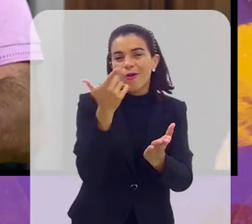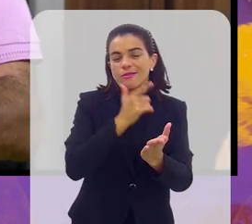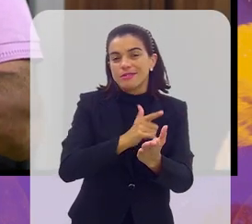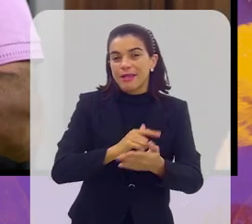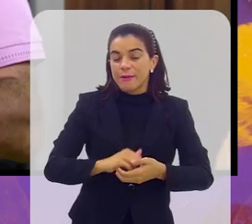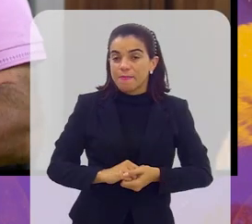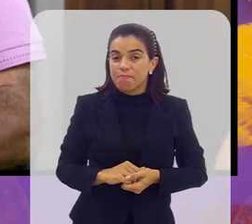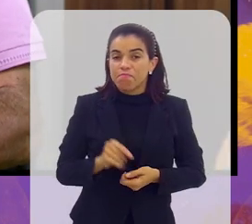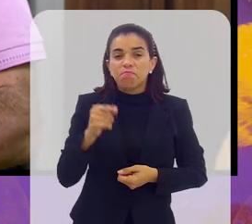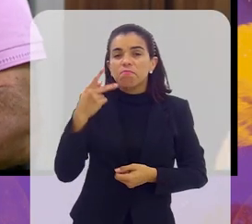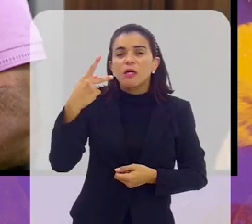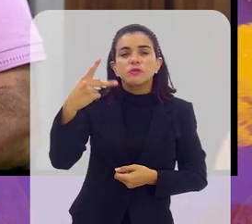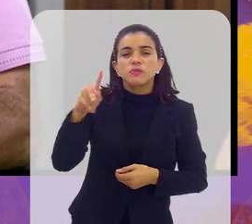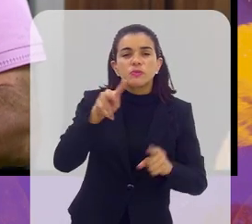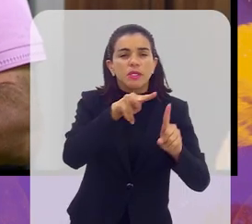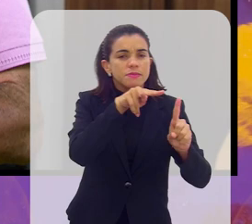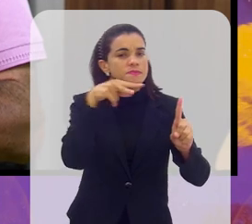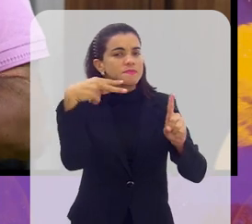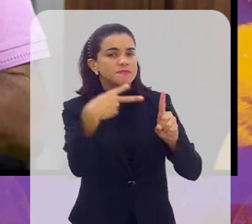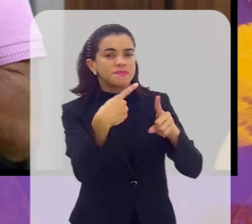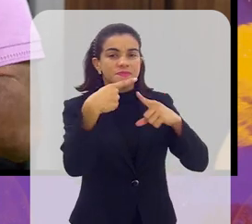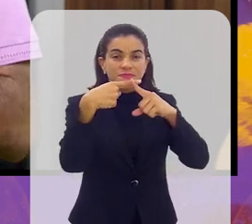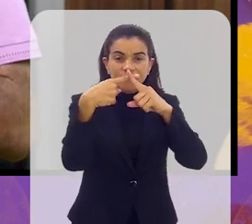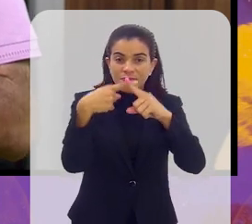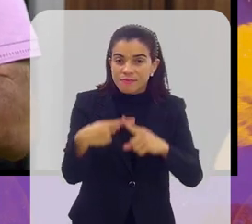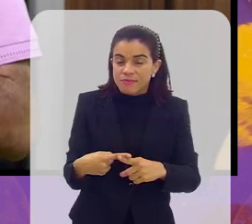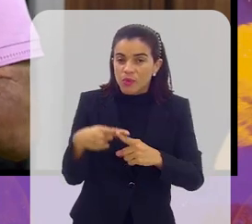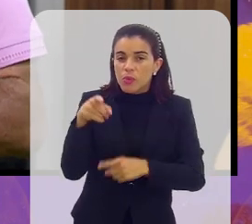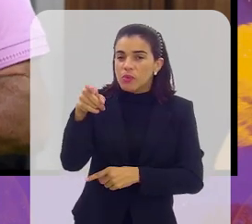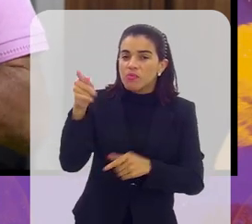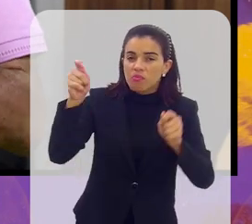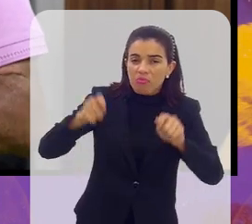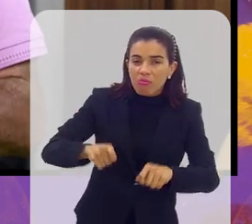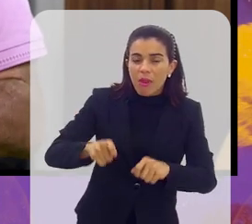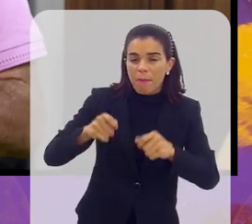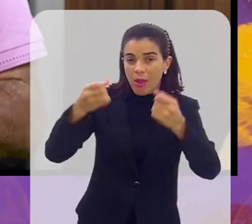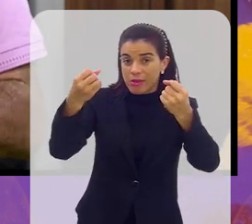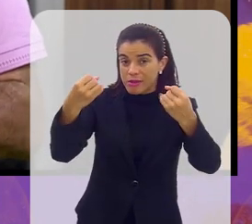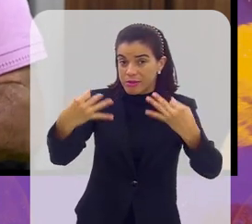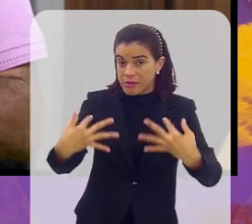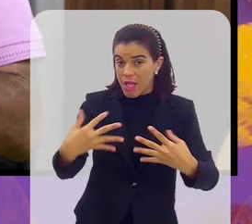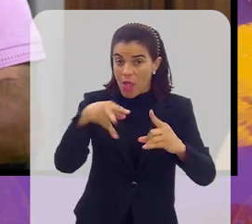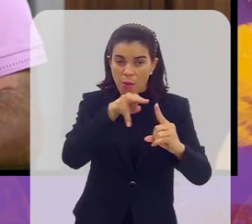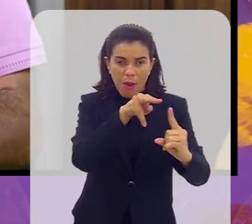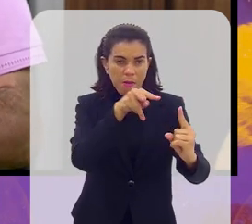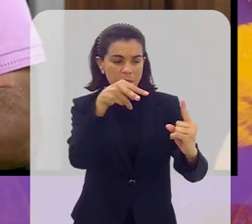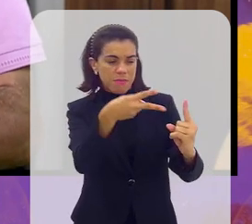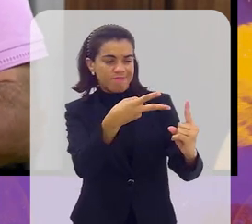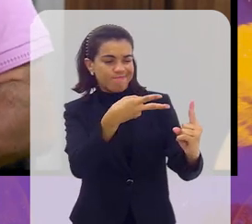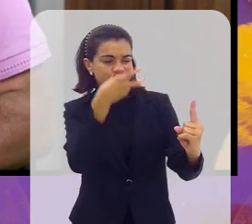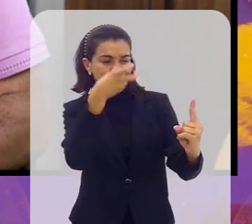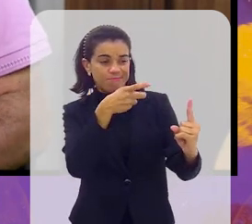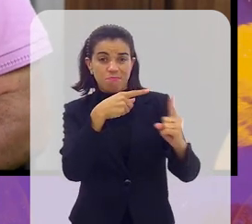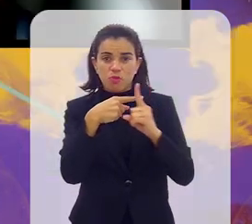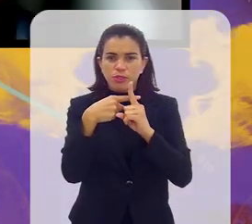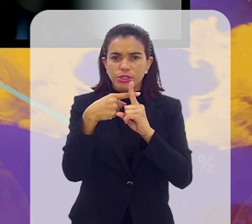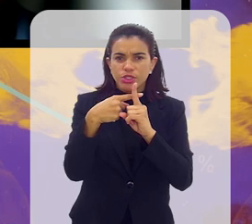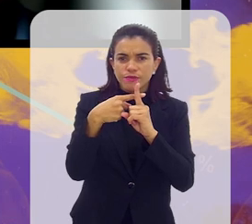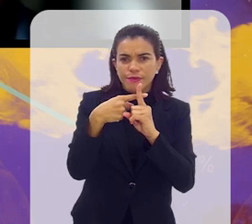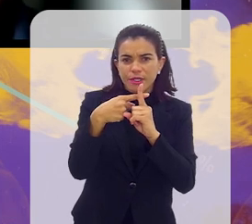percepção da competição, o que você pode dizer? É uma percepção, assim, altamente positiva?